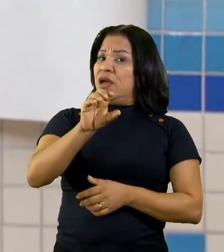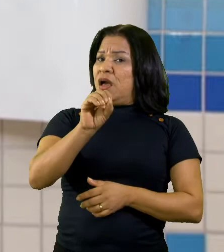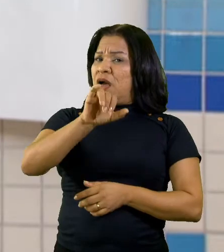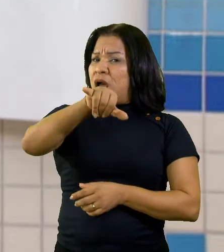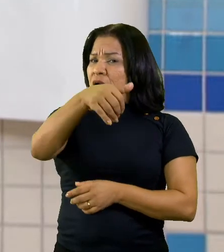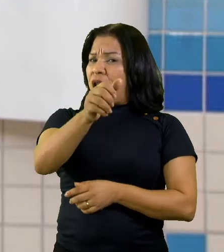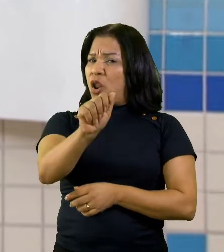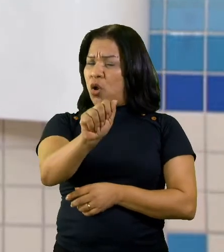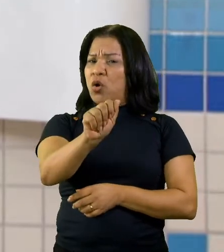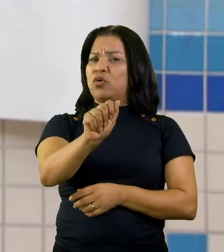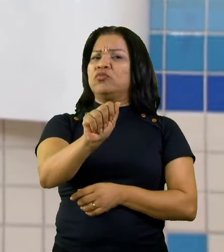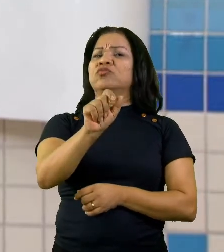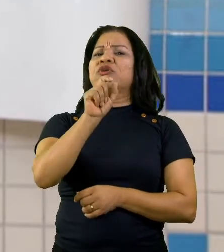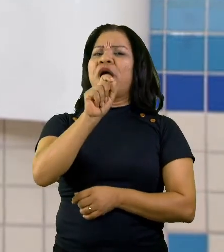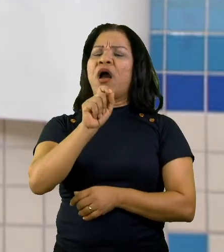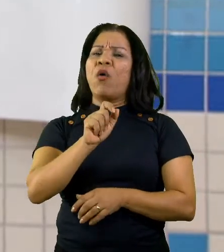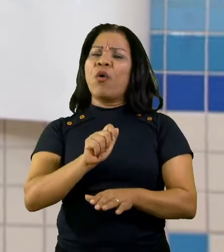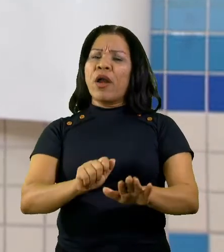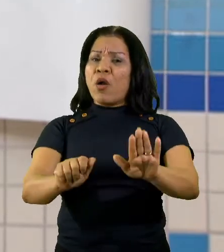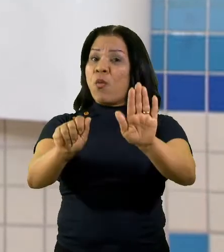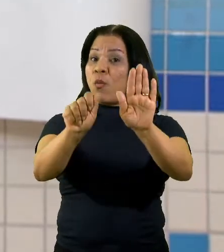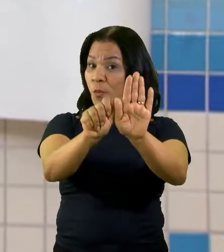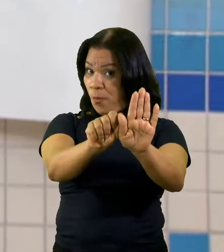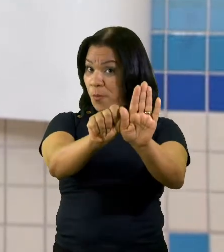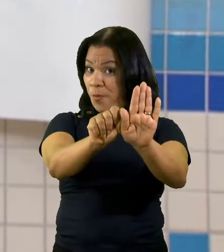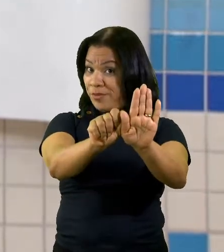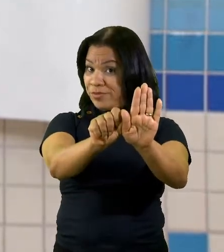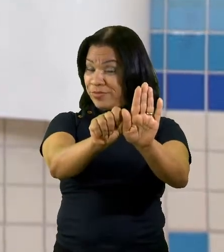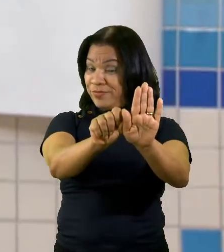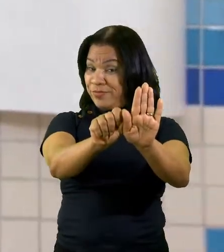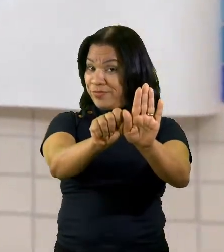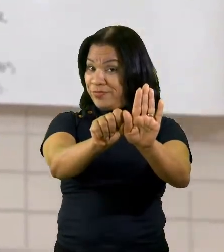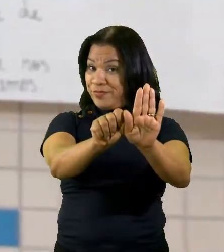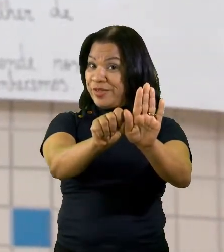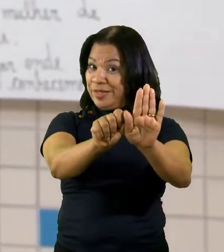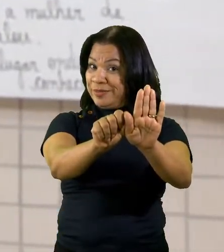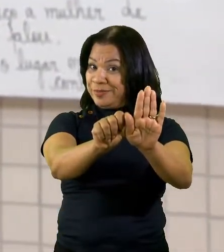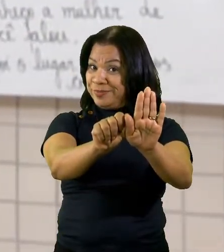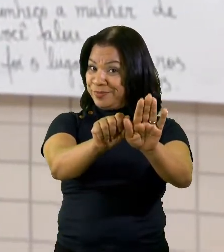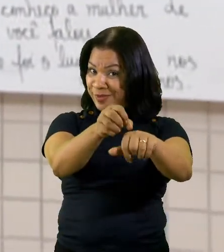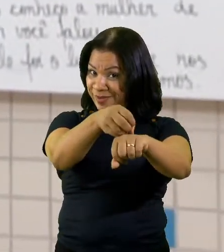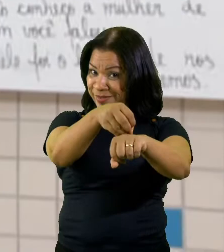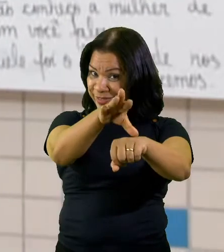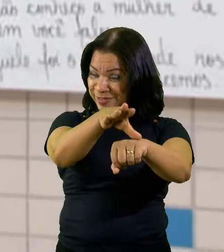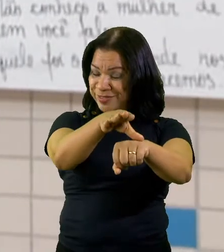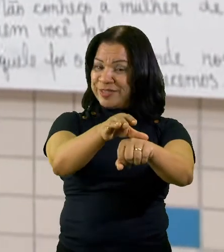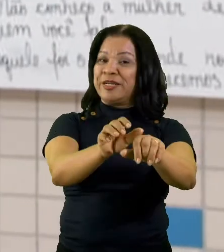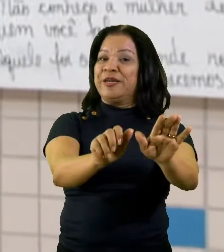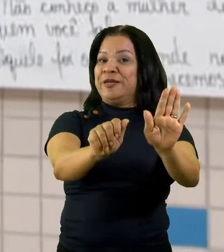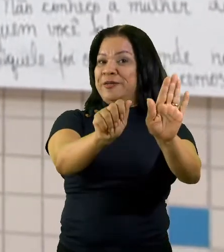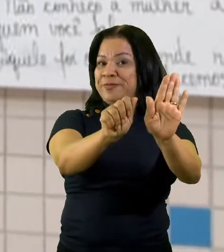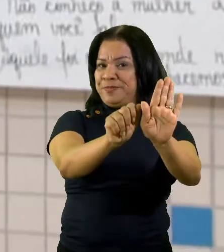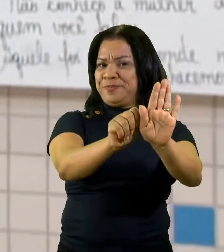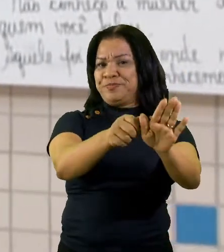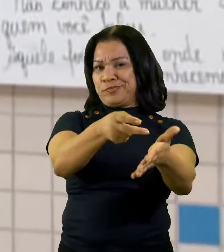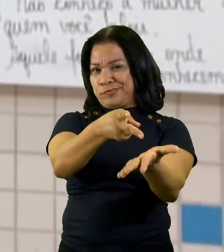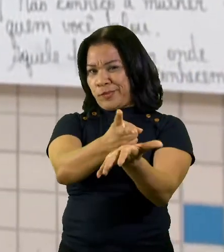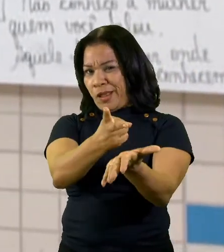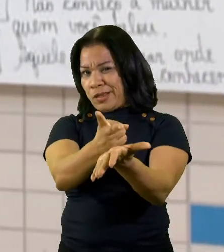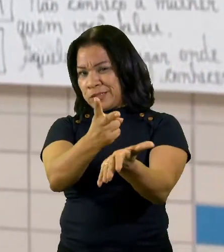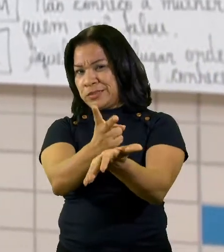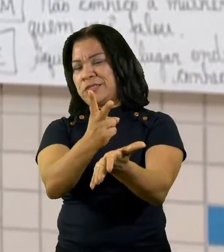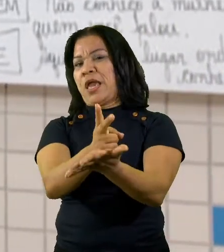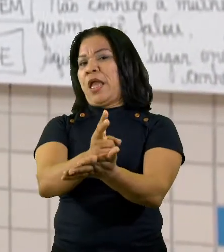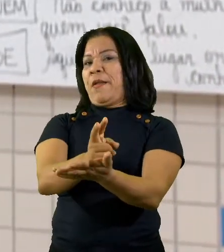substantivo. Logo, fica essa dica. Sempre, os pronomes relativos, eles